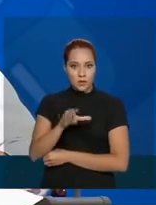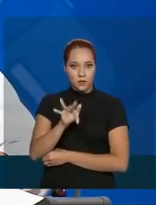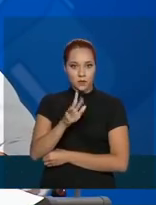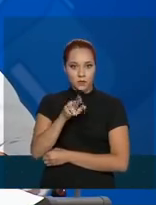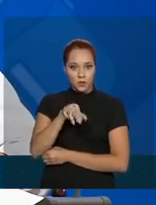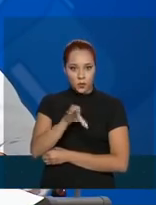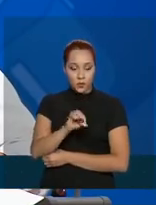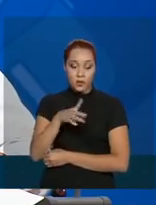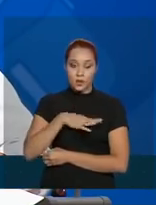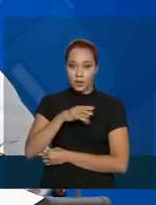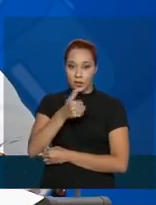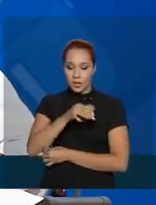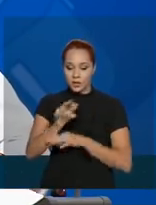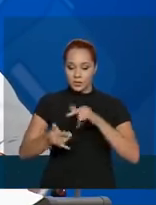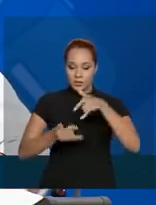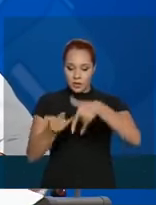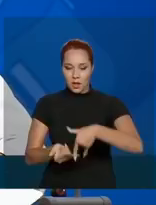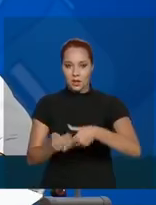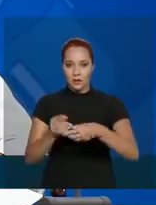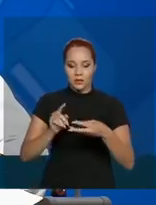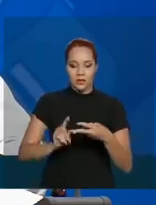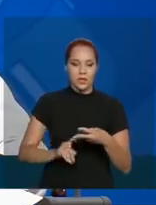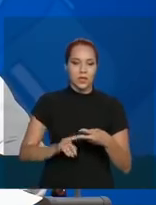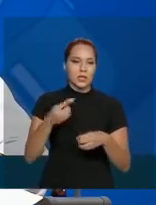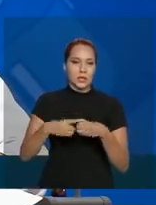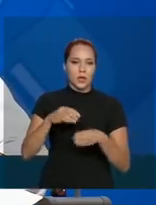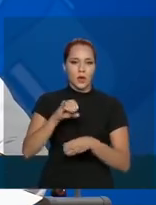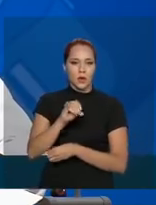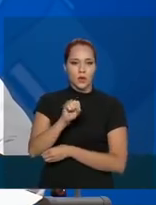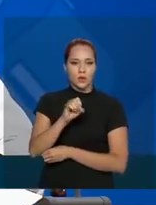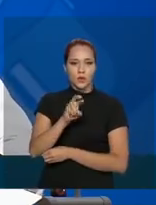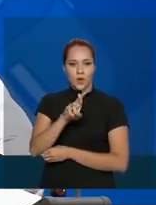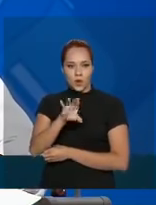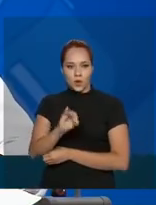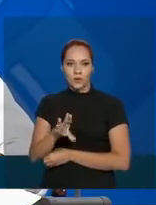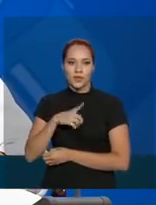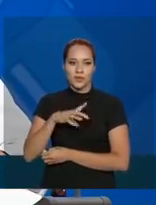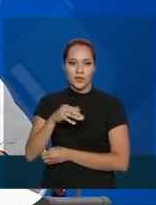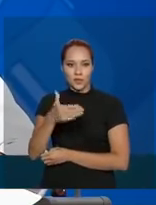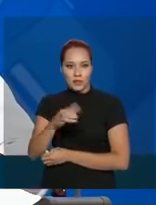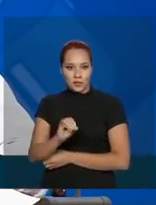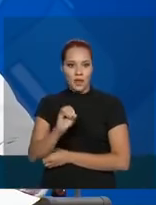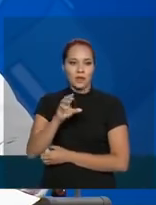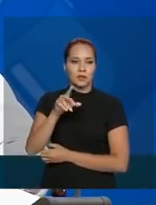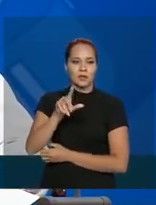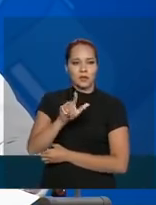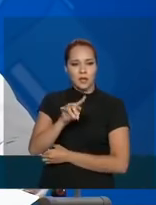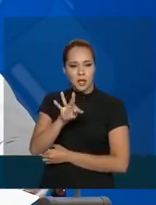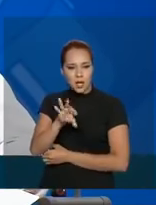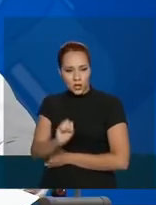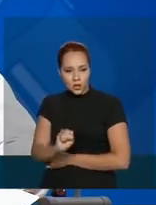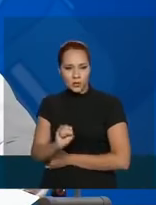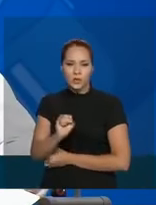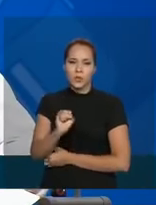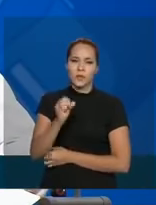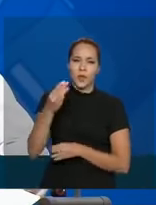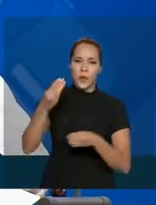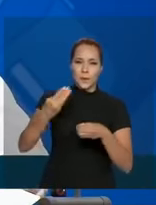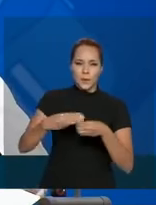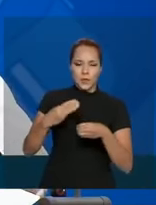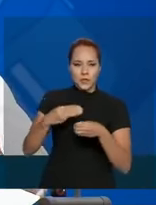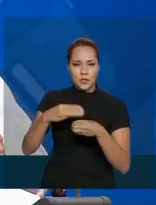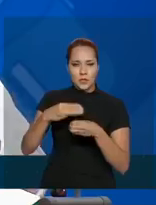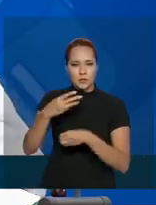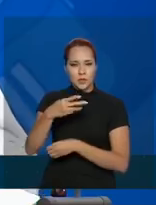leitos. Rio Grande do Sul, Osório, 10 leitos. Piauí, no município de Picos,